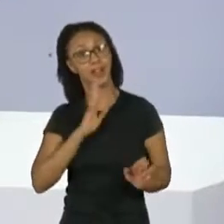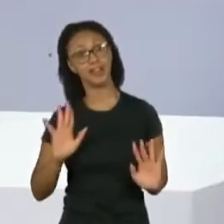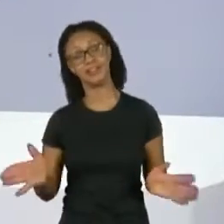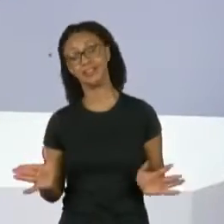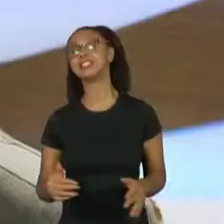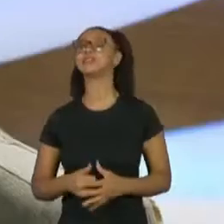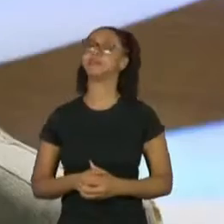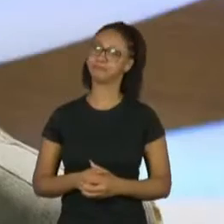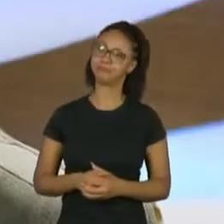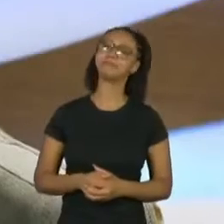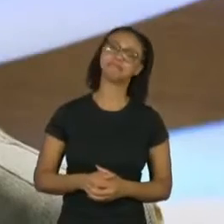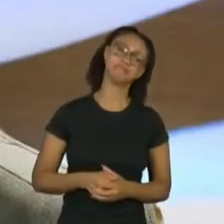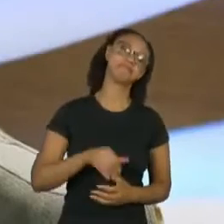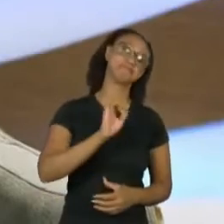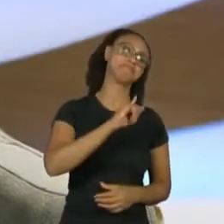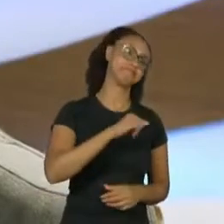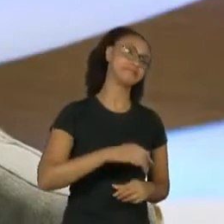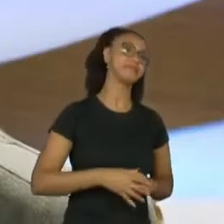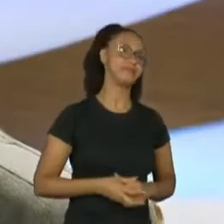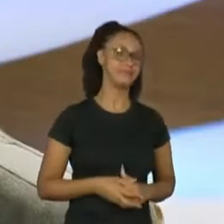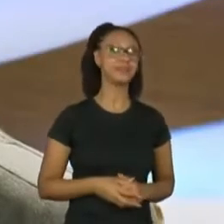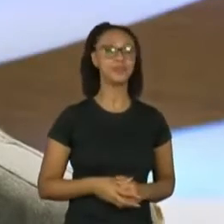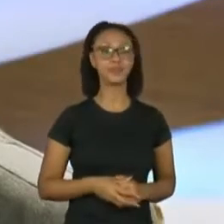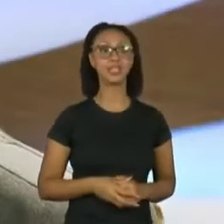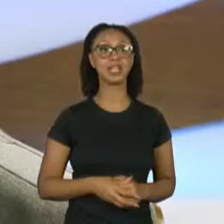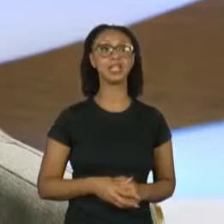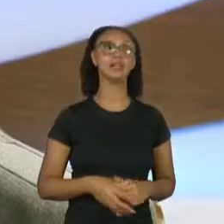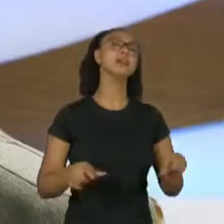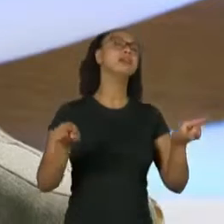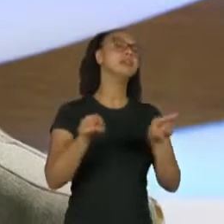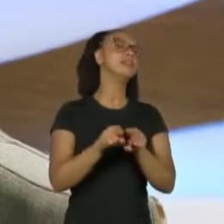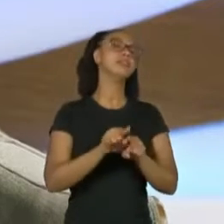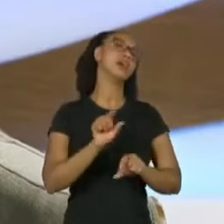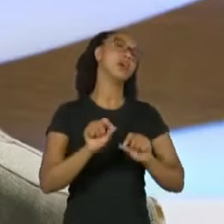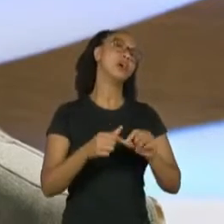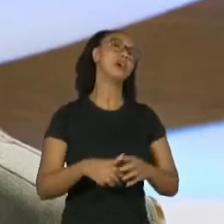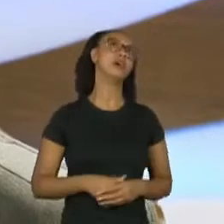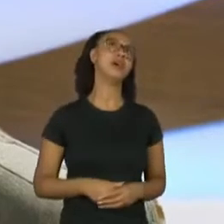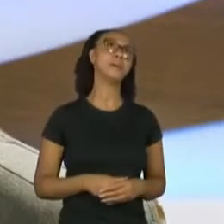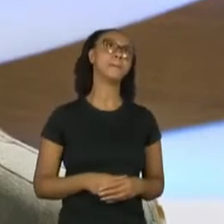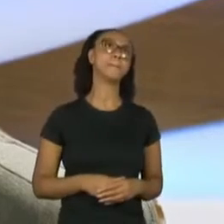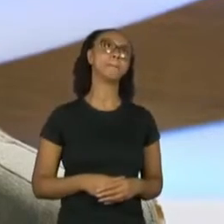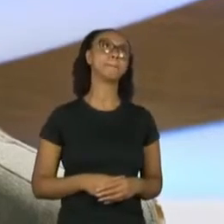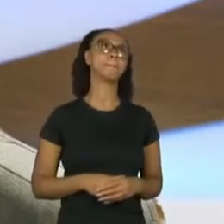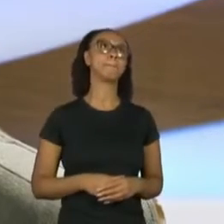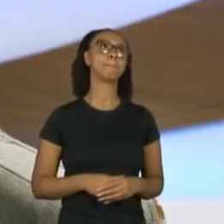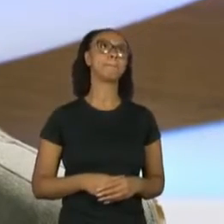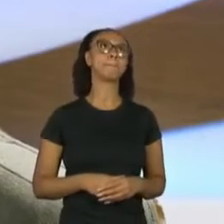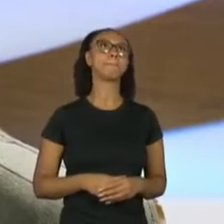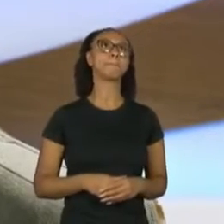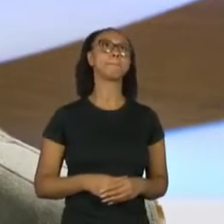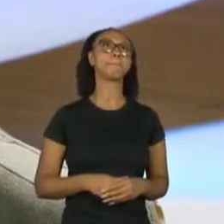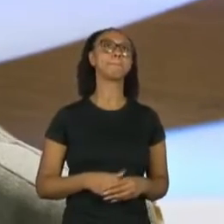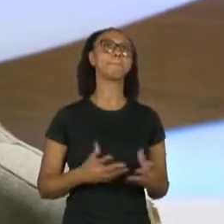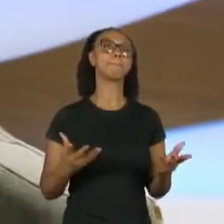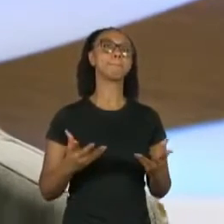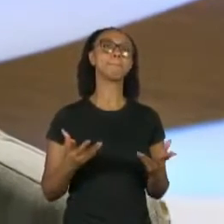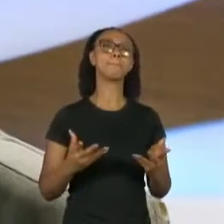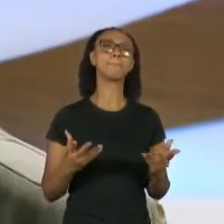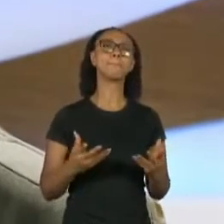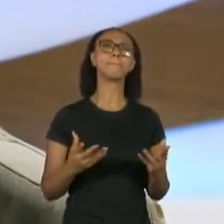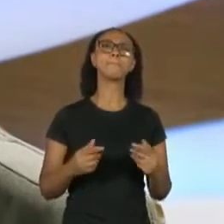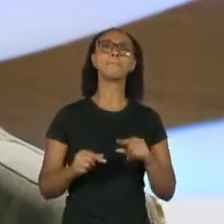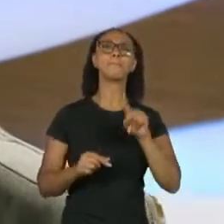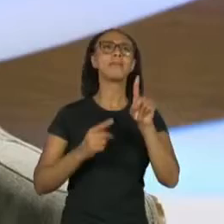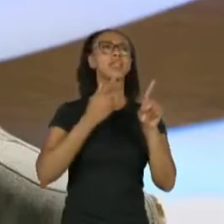menos. Com e também tem o seguinte, essa fase, qual é a